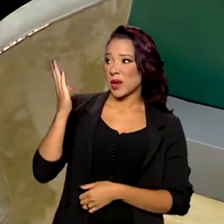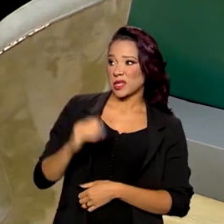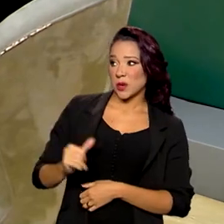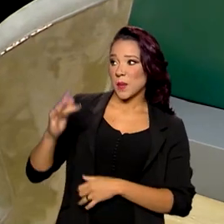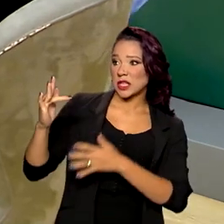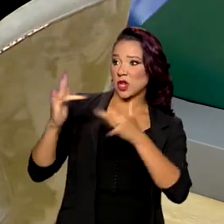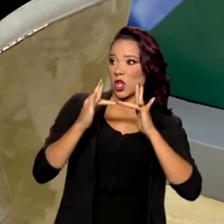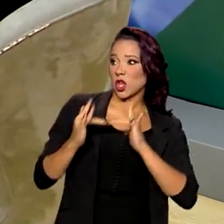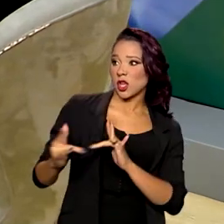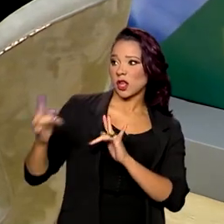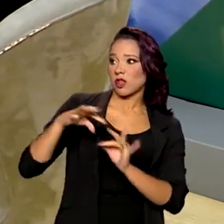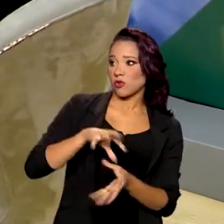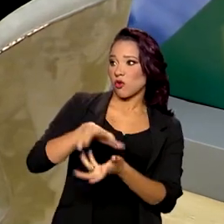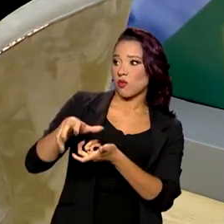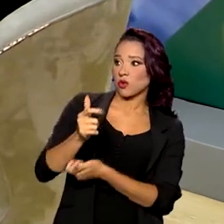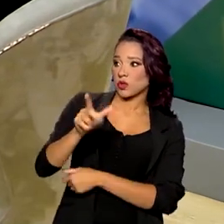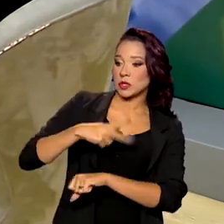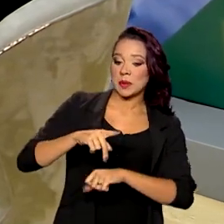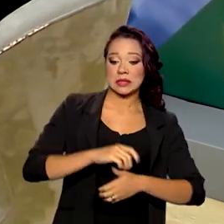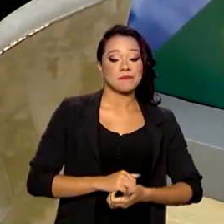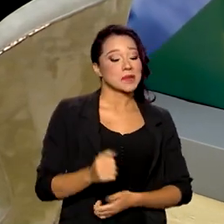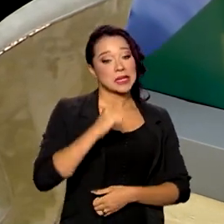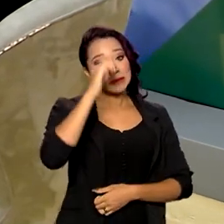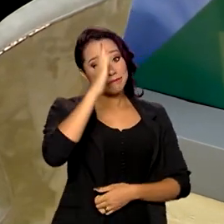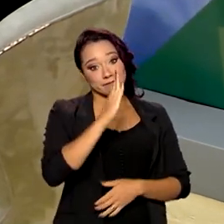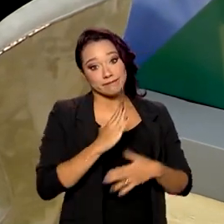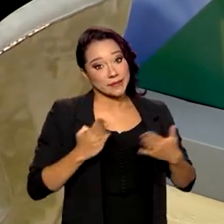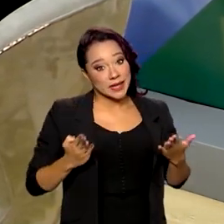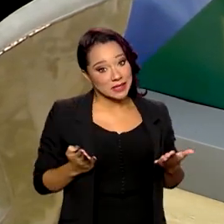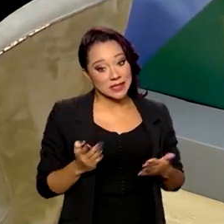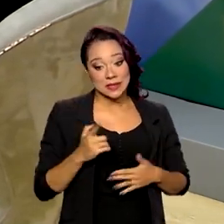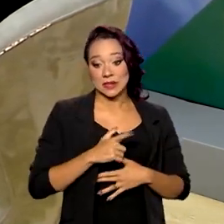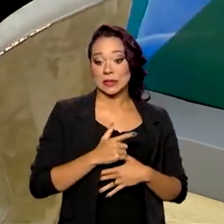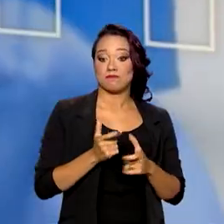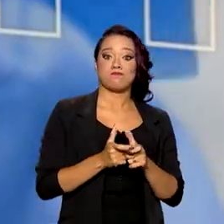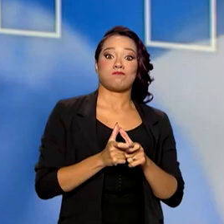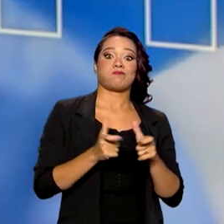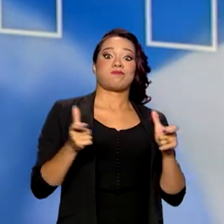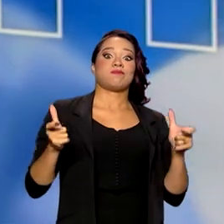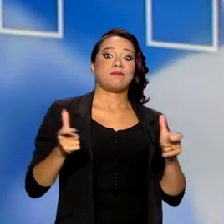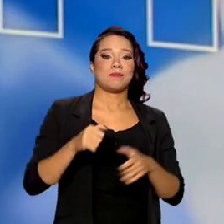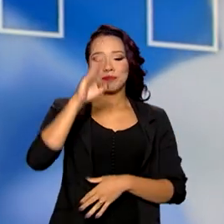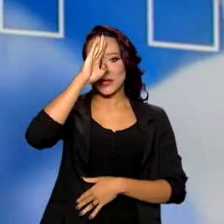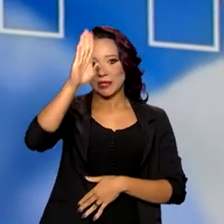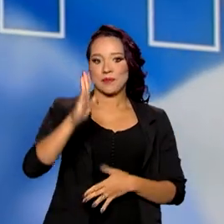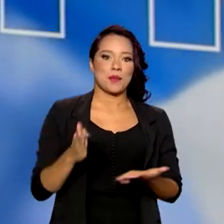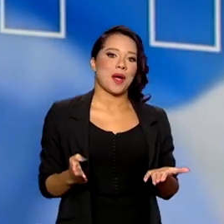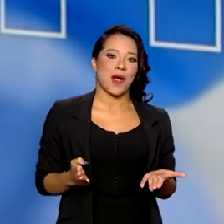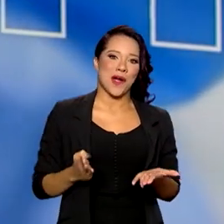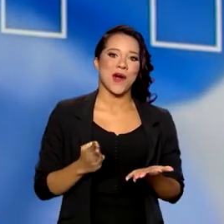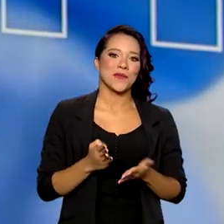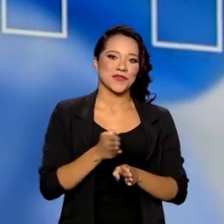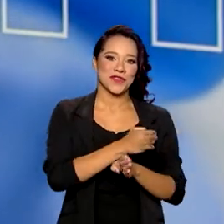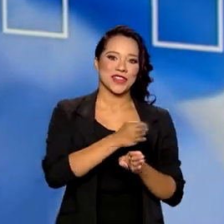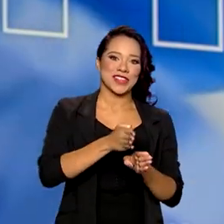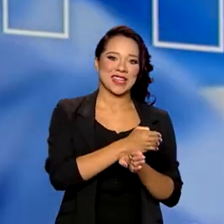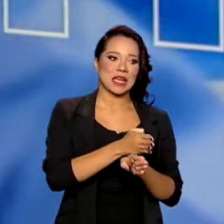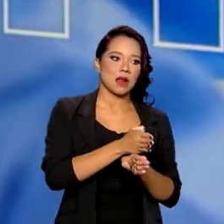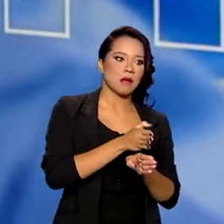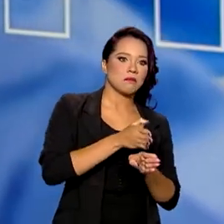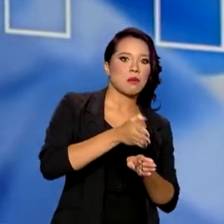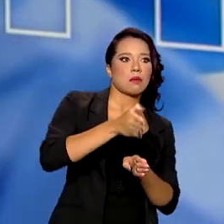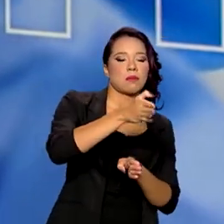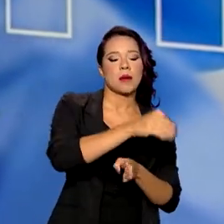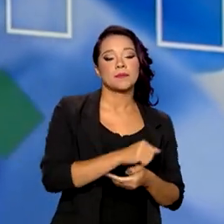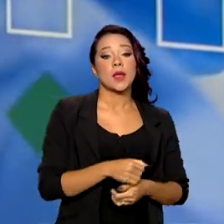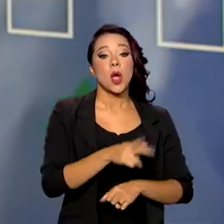conectado com o resto do mundo que os outros países, de uma certa forma. Brasil é o grande irmão dessa fronteira e os